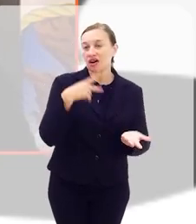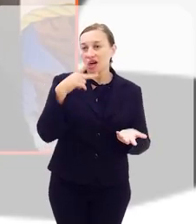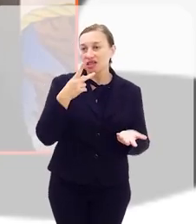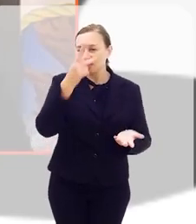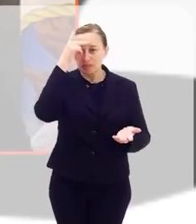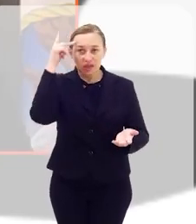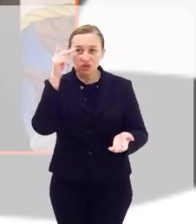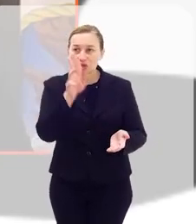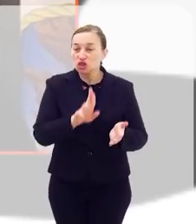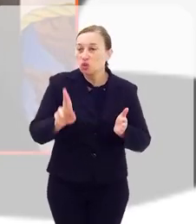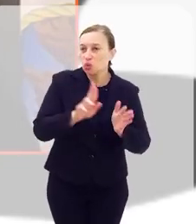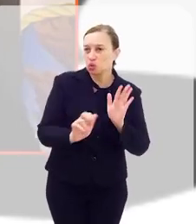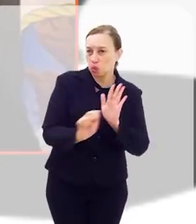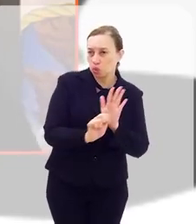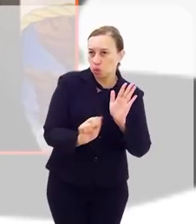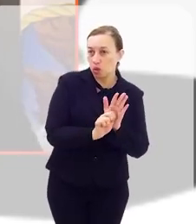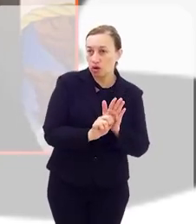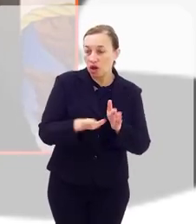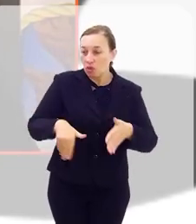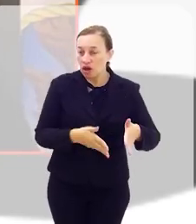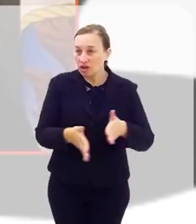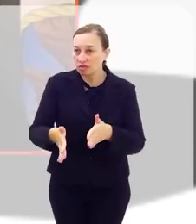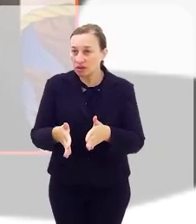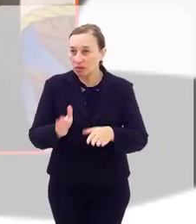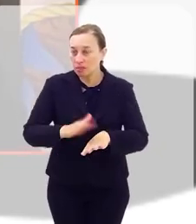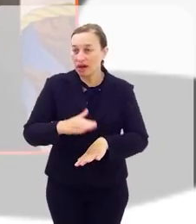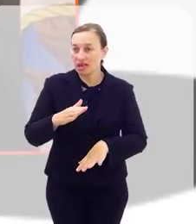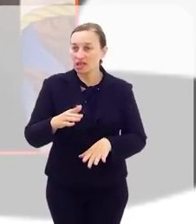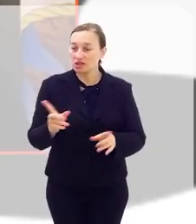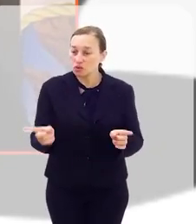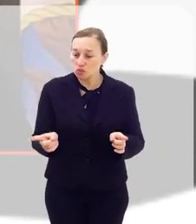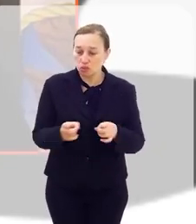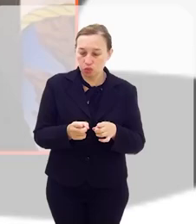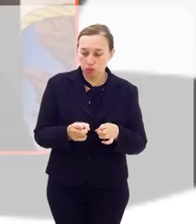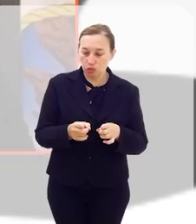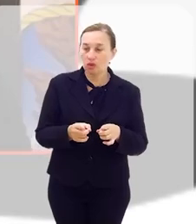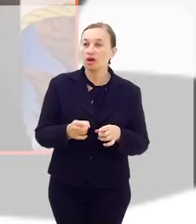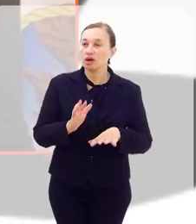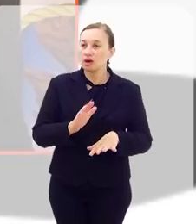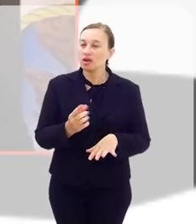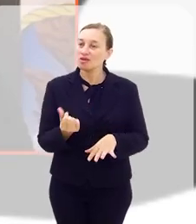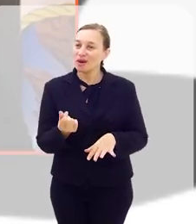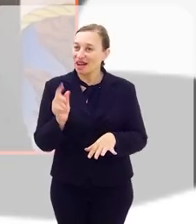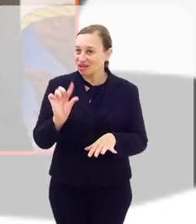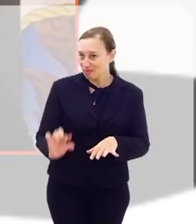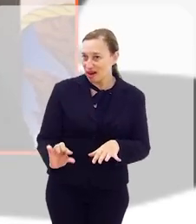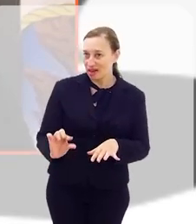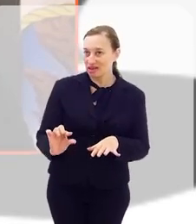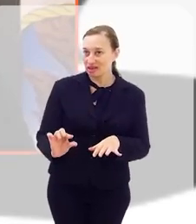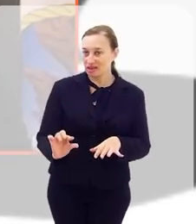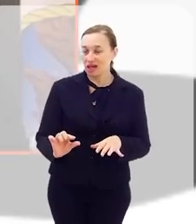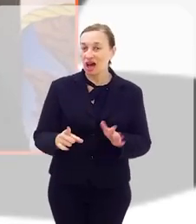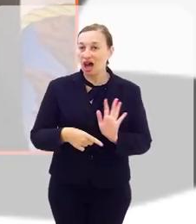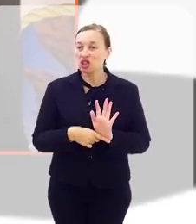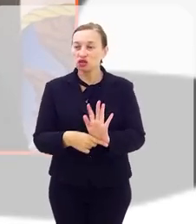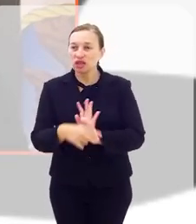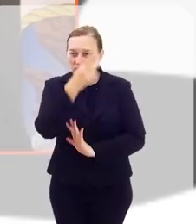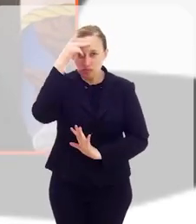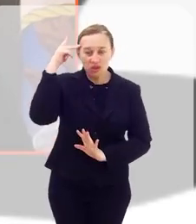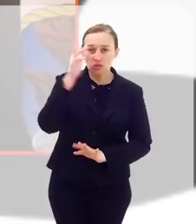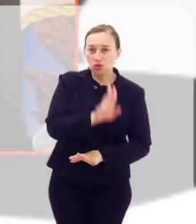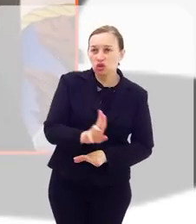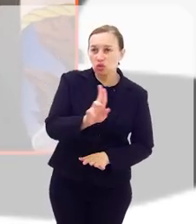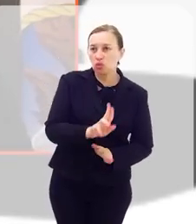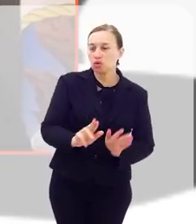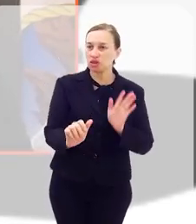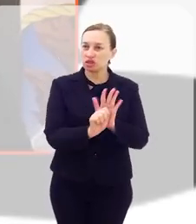químicos, a prevenção que eu falo que é o caminho mais curto, e o mais barato para ressocializar quem tem a